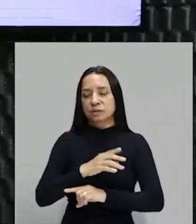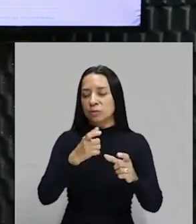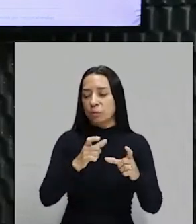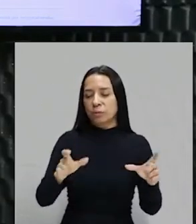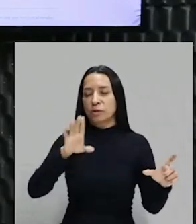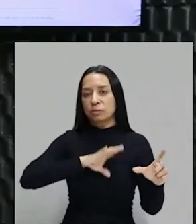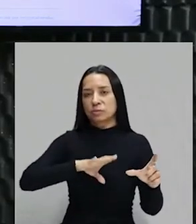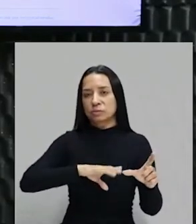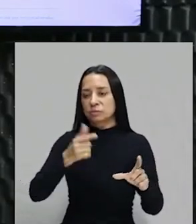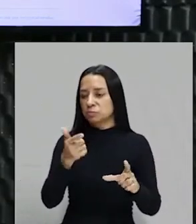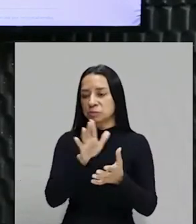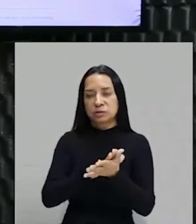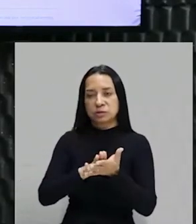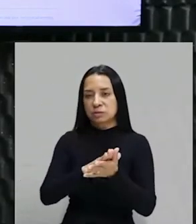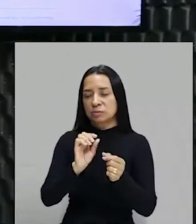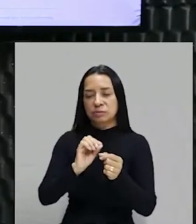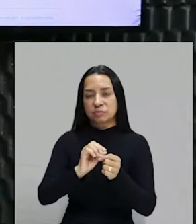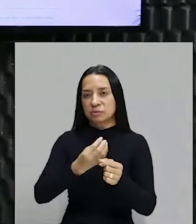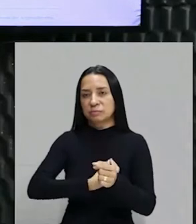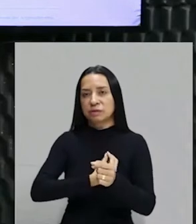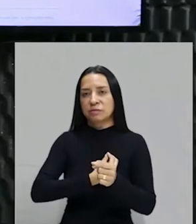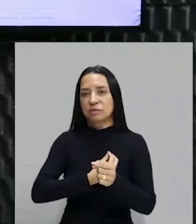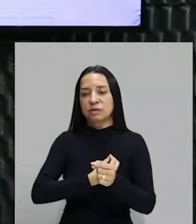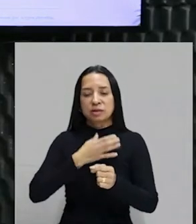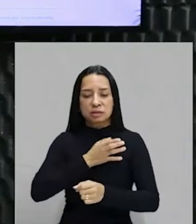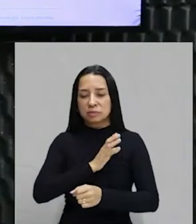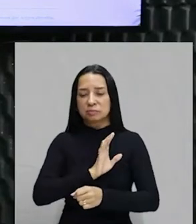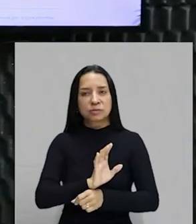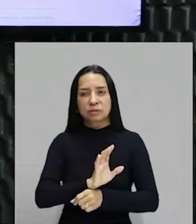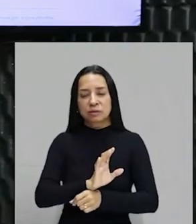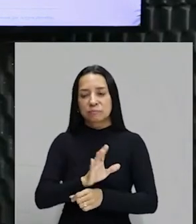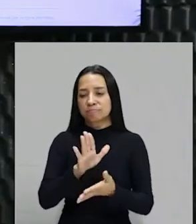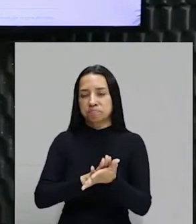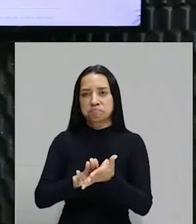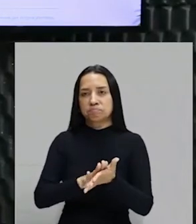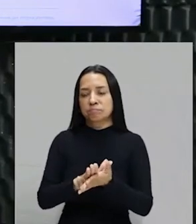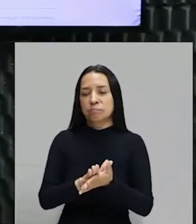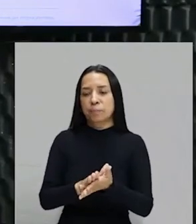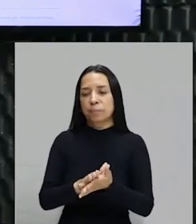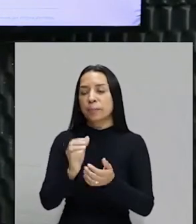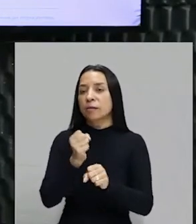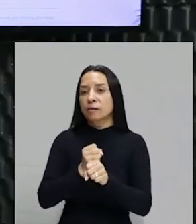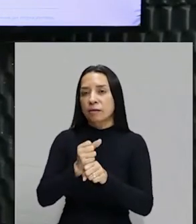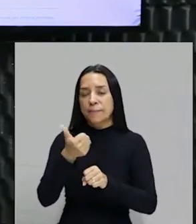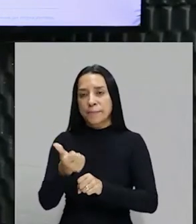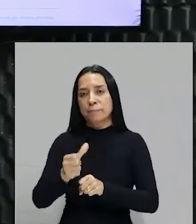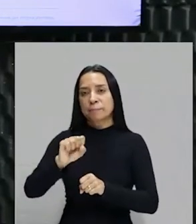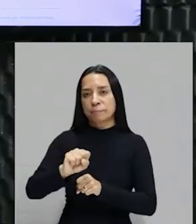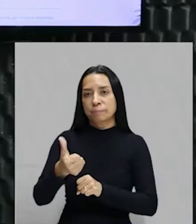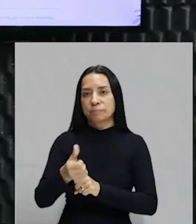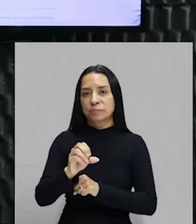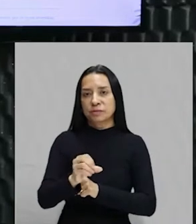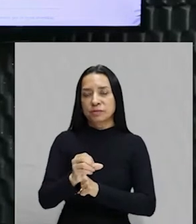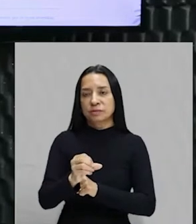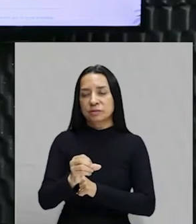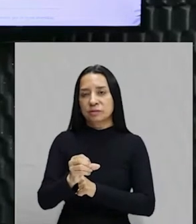tinham nada para fazer da vida, chegaram o momento que deu, não quero, quero alguma coisa, quero melhorar. Pronto. Em 1816, o Dom